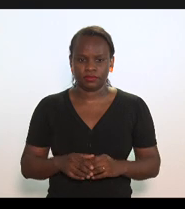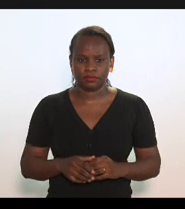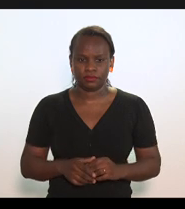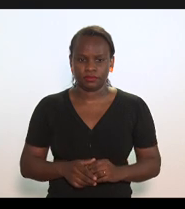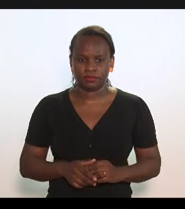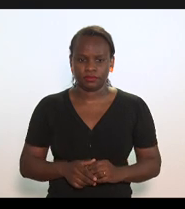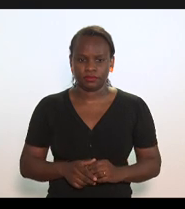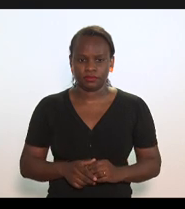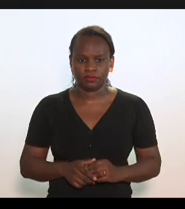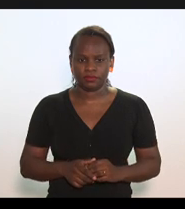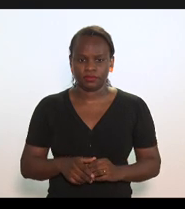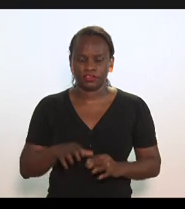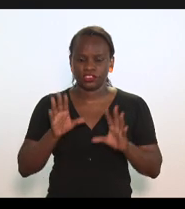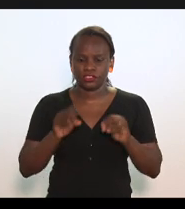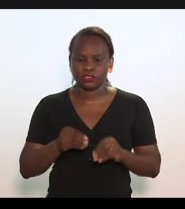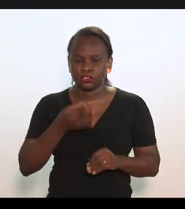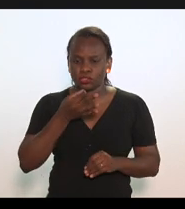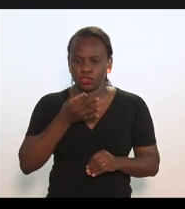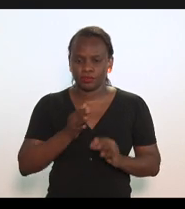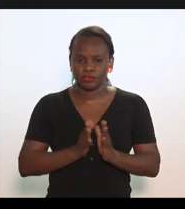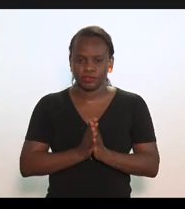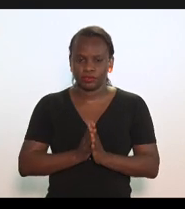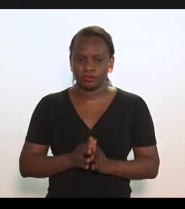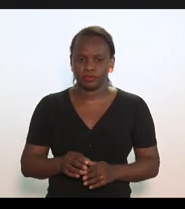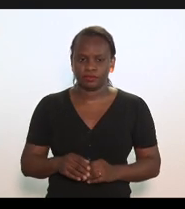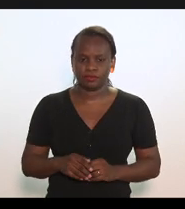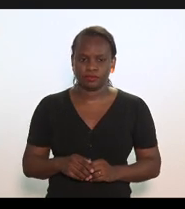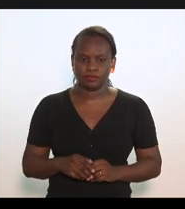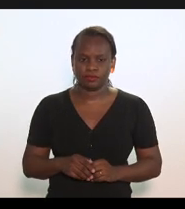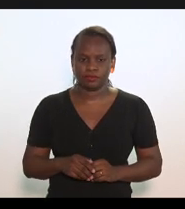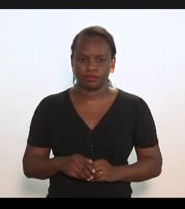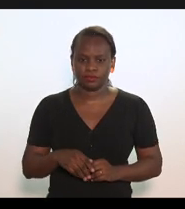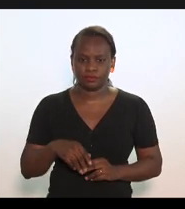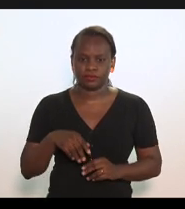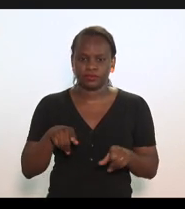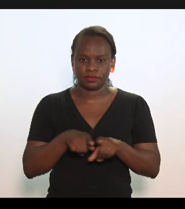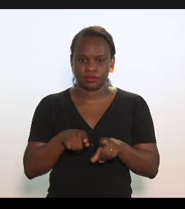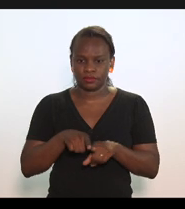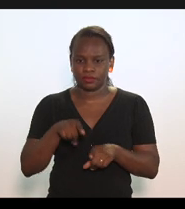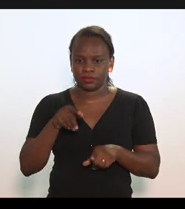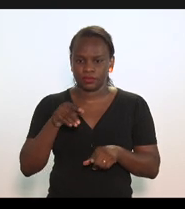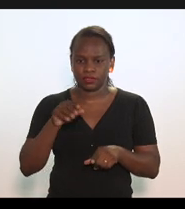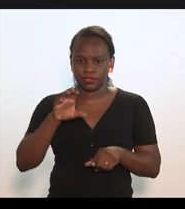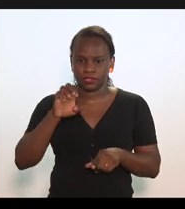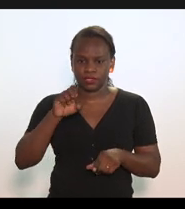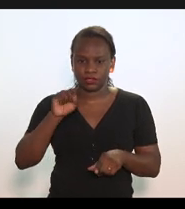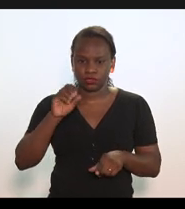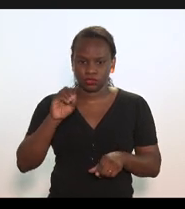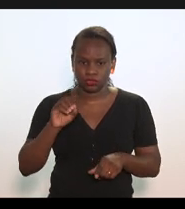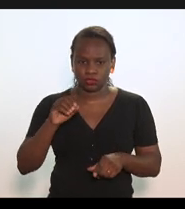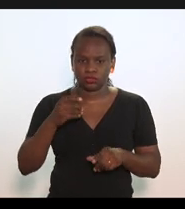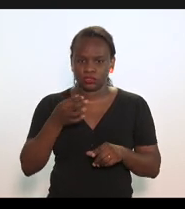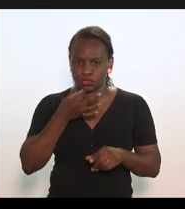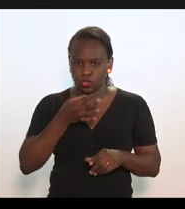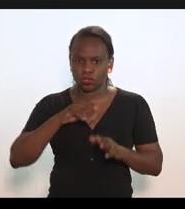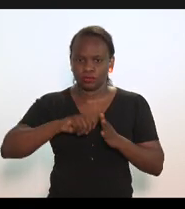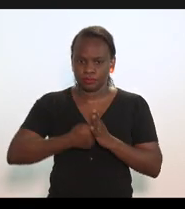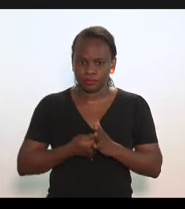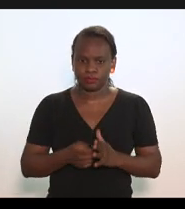Negoção, Marcelo, Sérgio tira teu som, Celso Matos tira teu som,